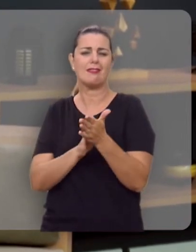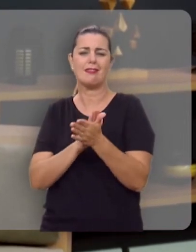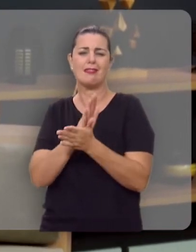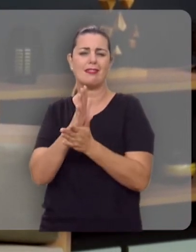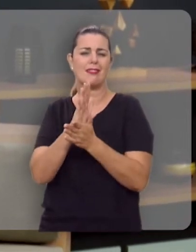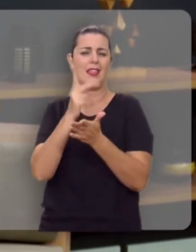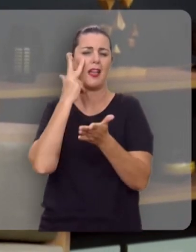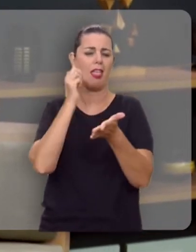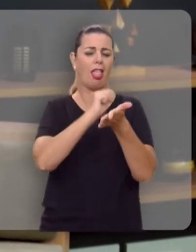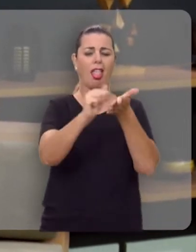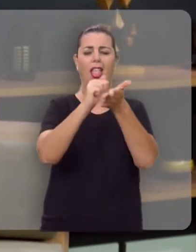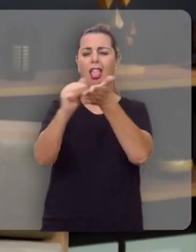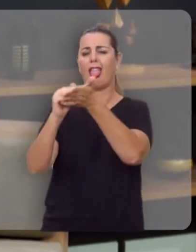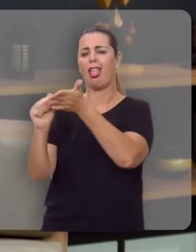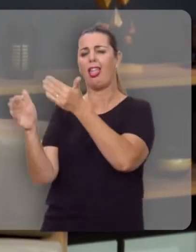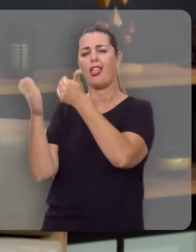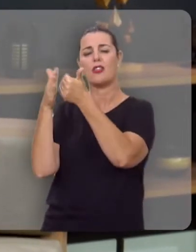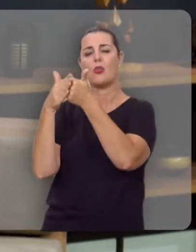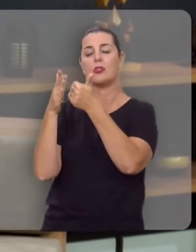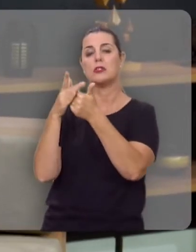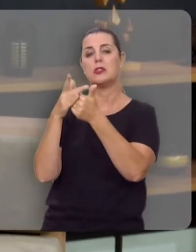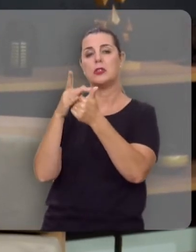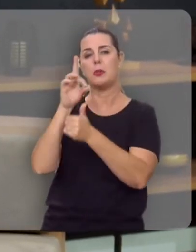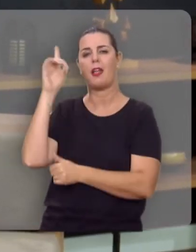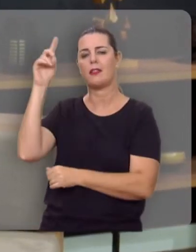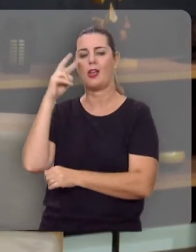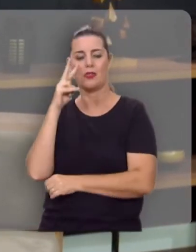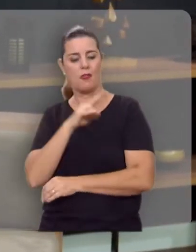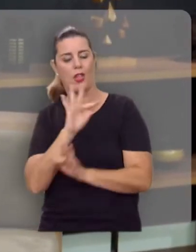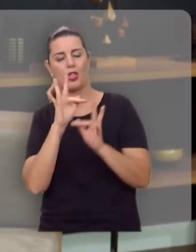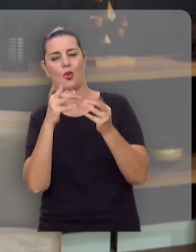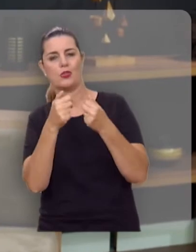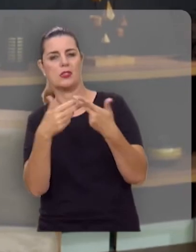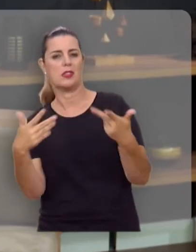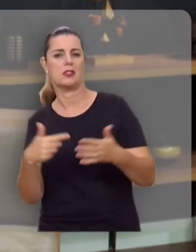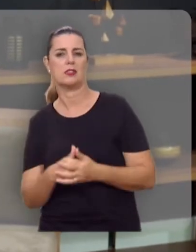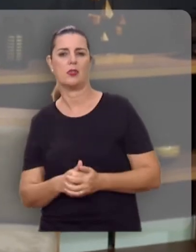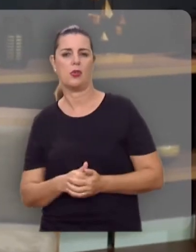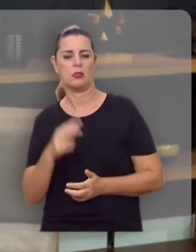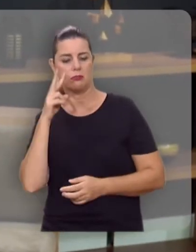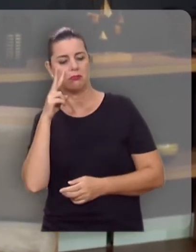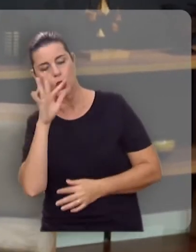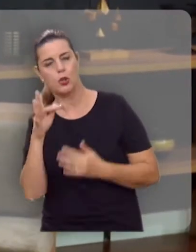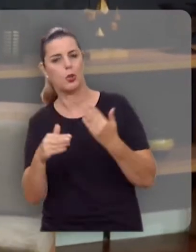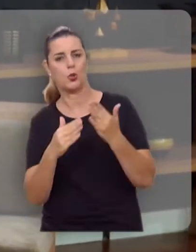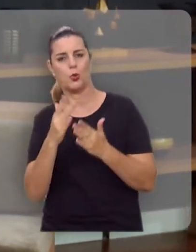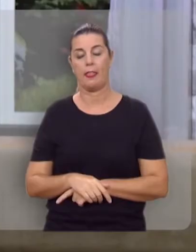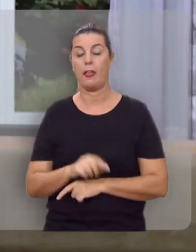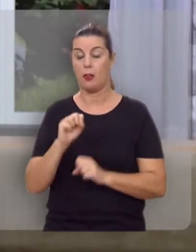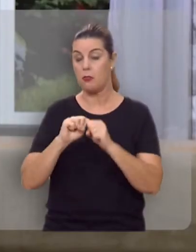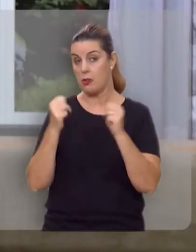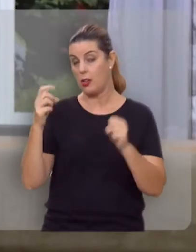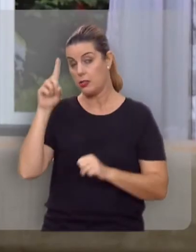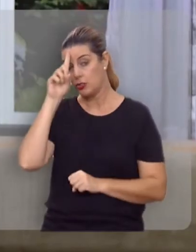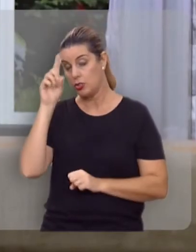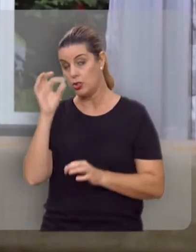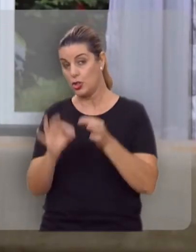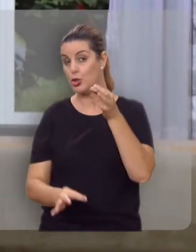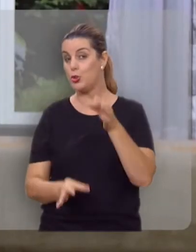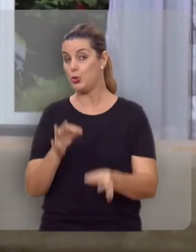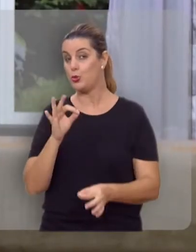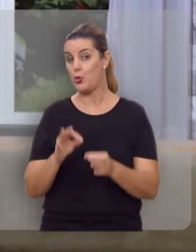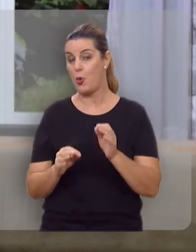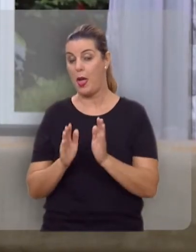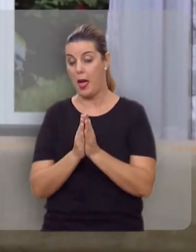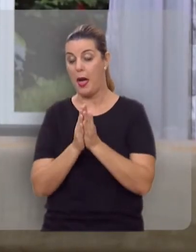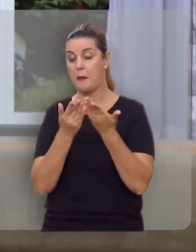ileso e nada ficará oculto aos olhos daquele que vê todas as coisas e sonda todos os homens. Mas naquele grande dia